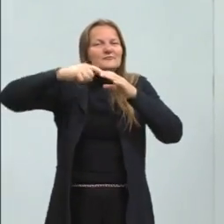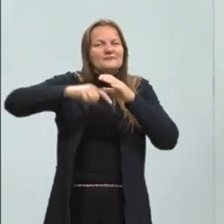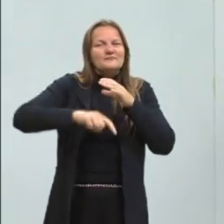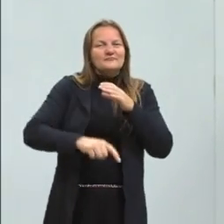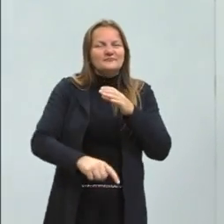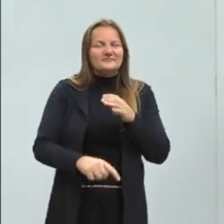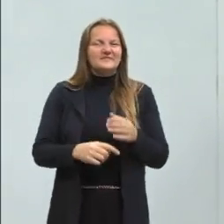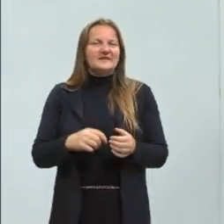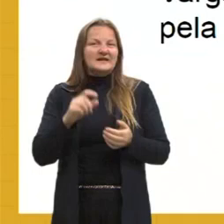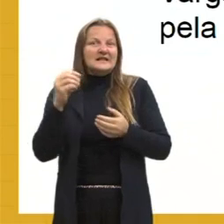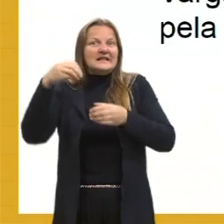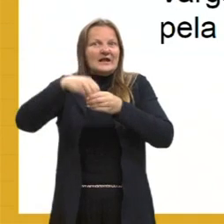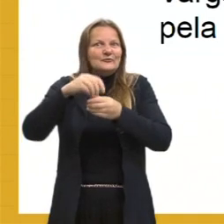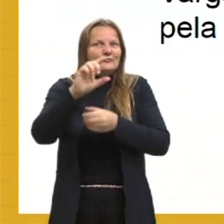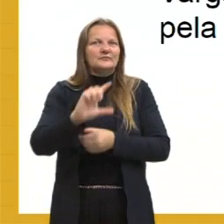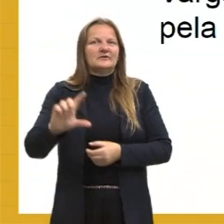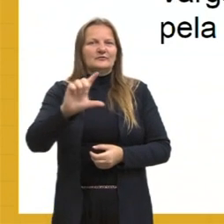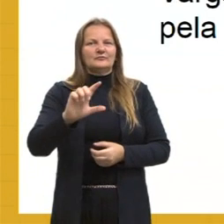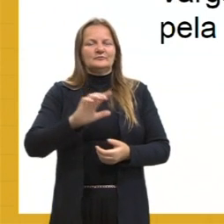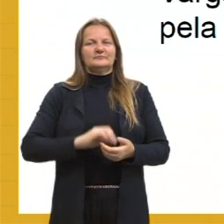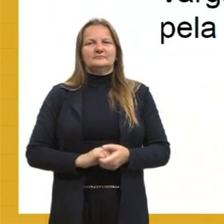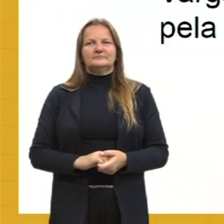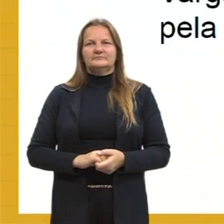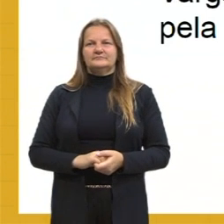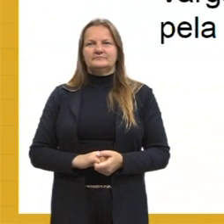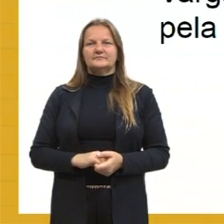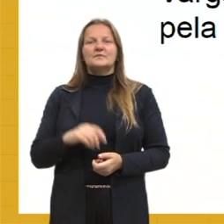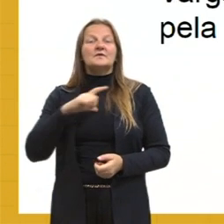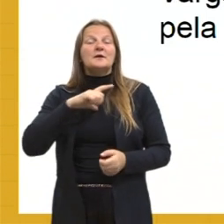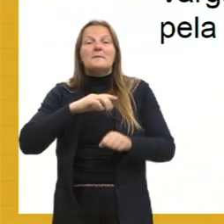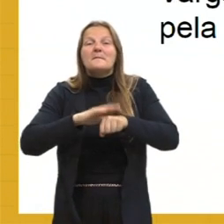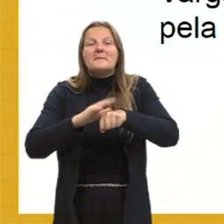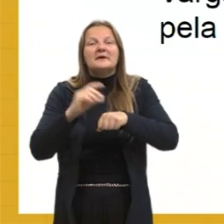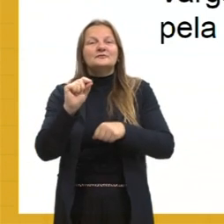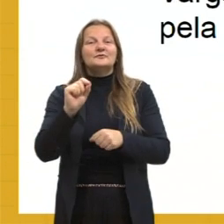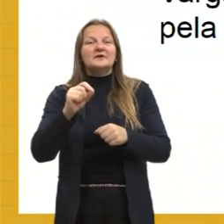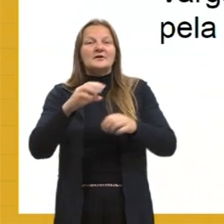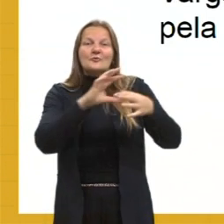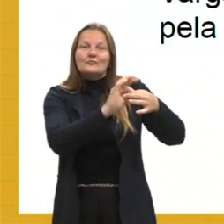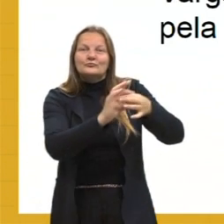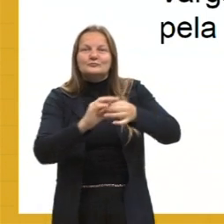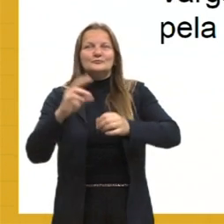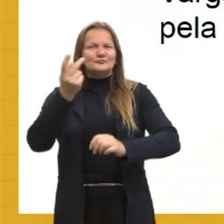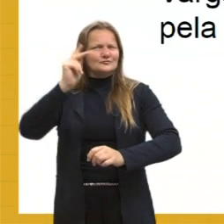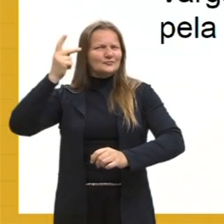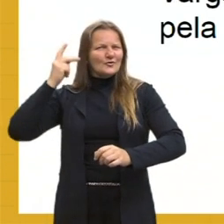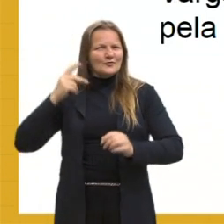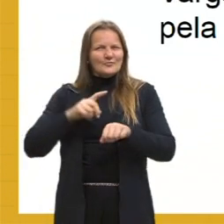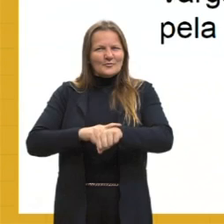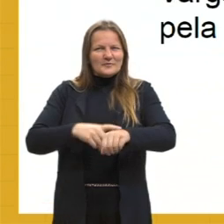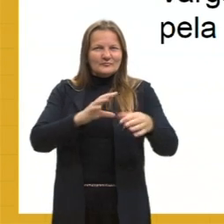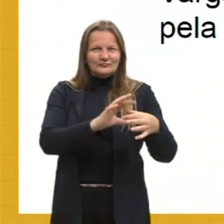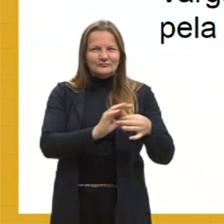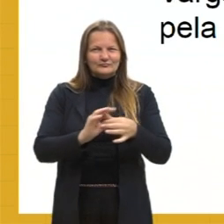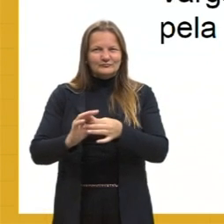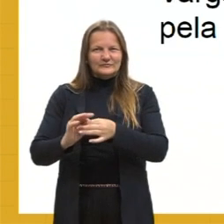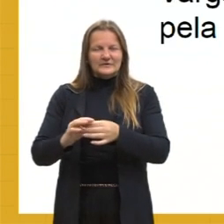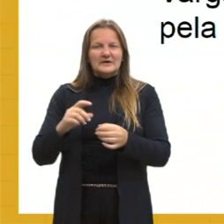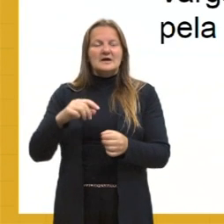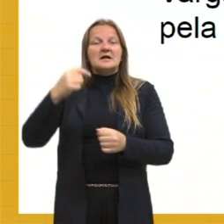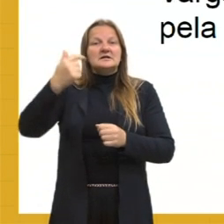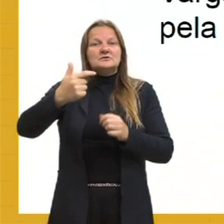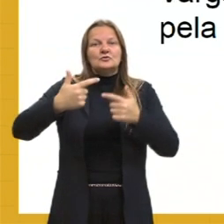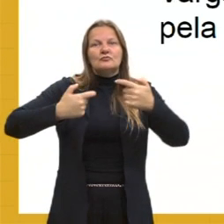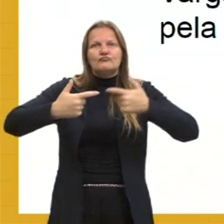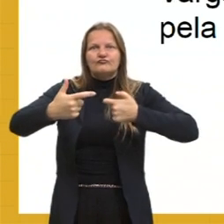dentro da literatura. Então, o que a gente tem mais ou menos de contexto histórico acontecendo nesse momento, né? Então, a Segunda Guerra